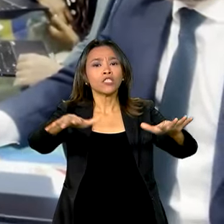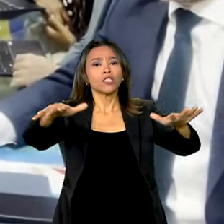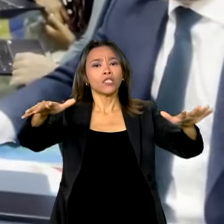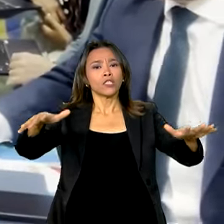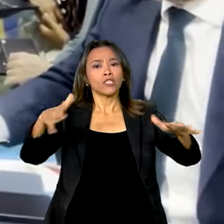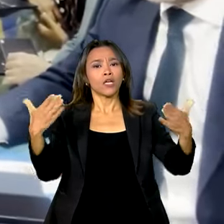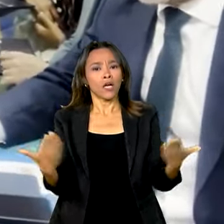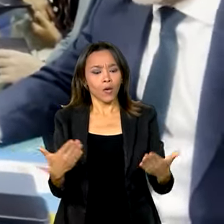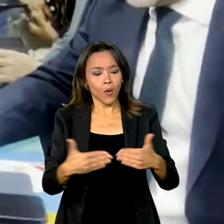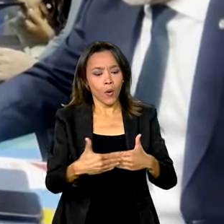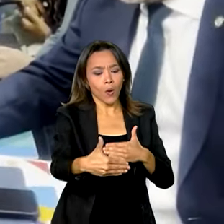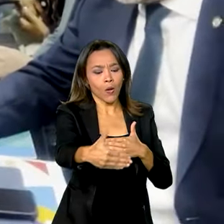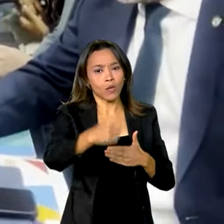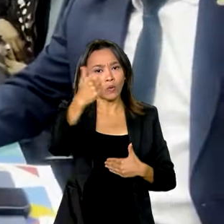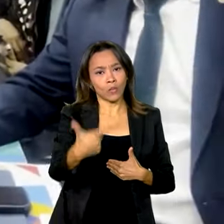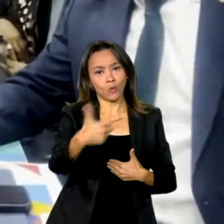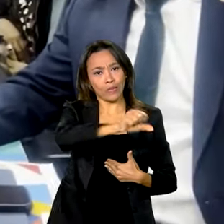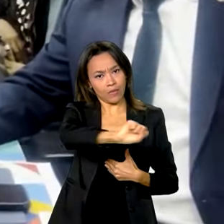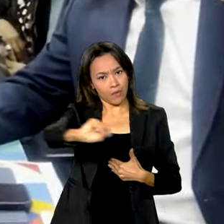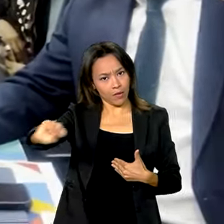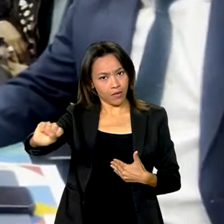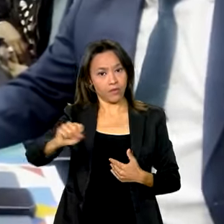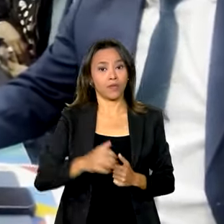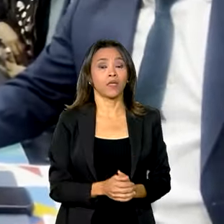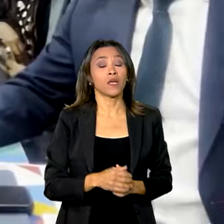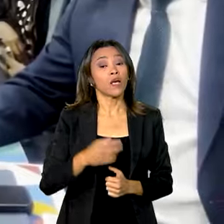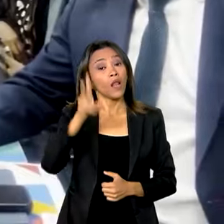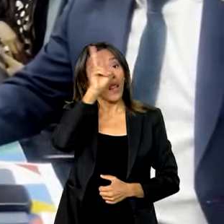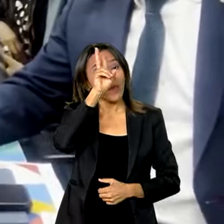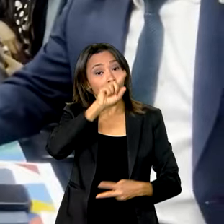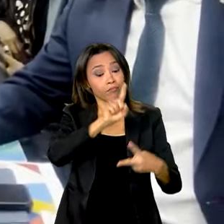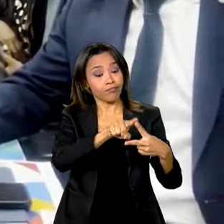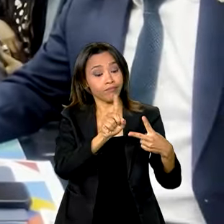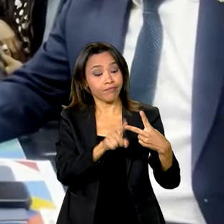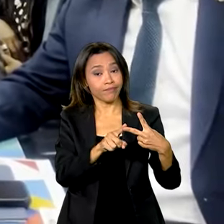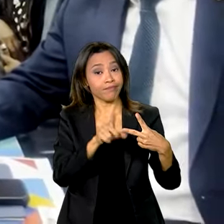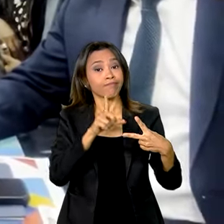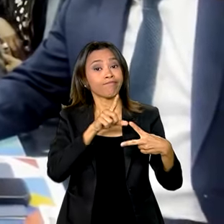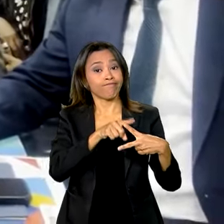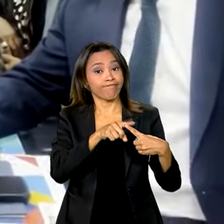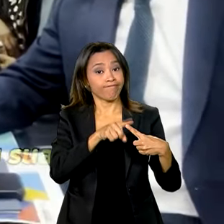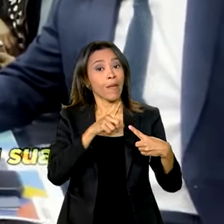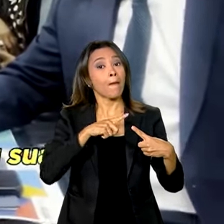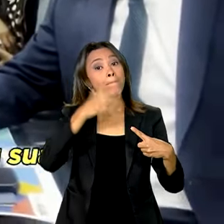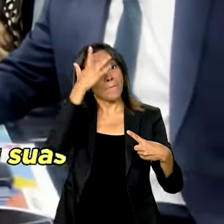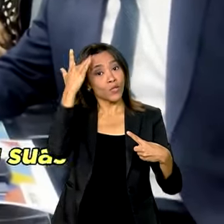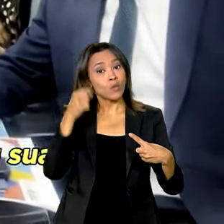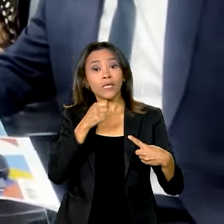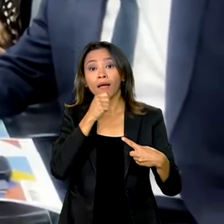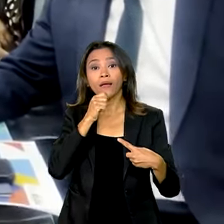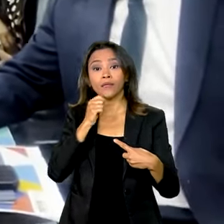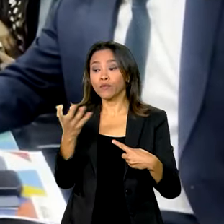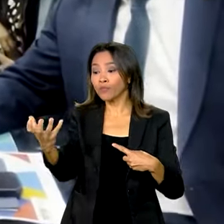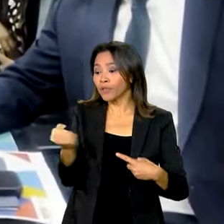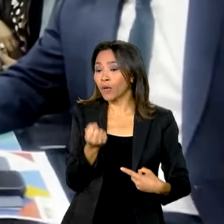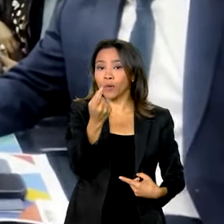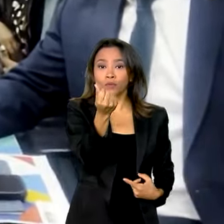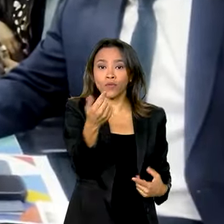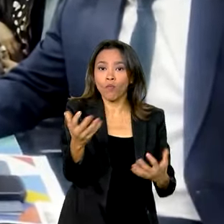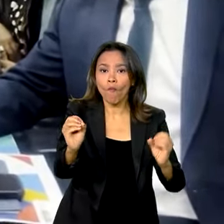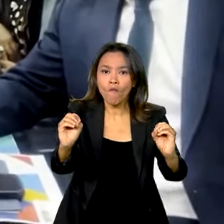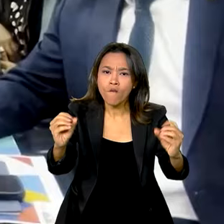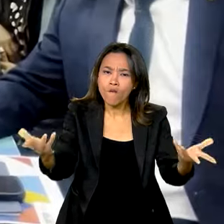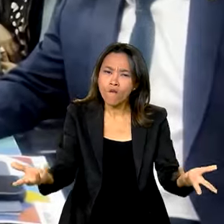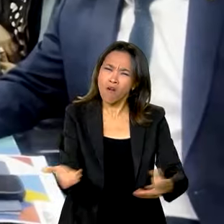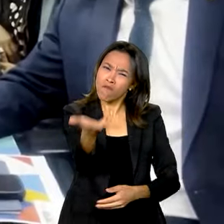agora do segundo semestre desse ano. Mas queria te dar dois lembrensos. Um é que tem gente ainda que não movimentou suas contas. Então é importante